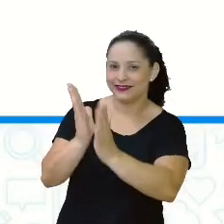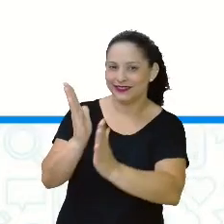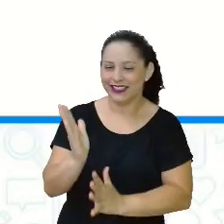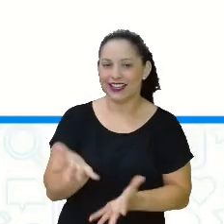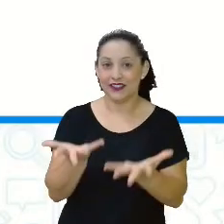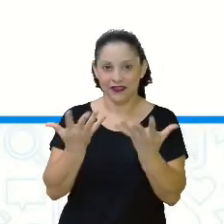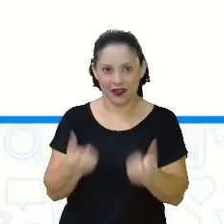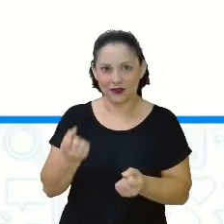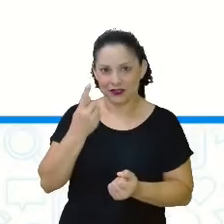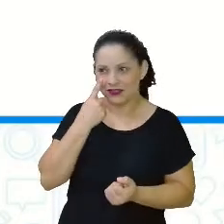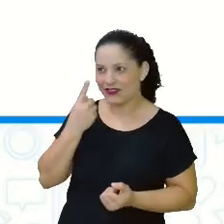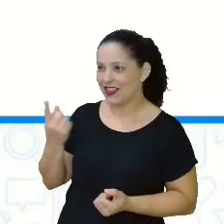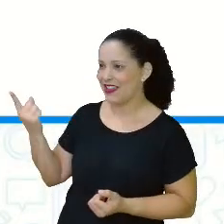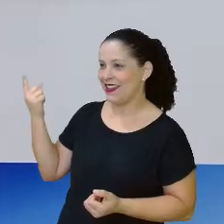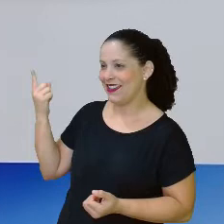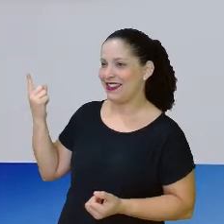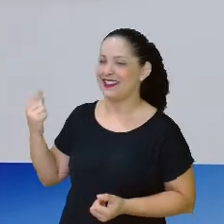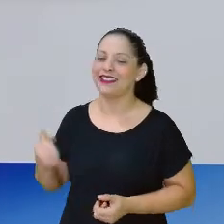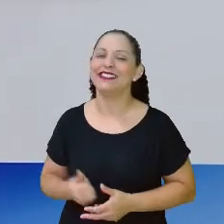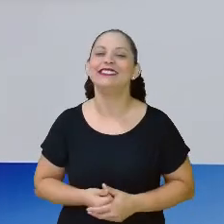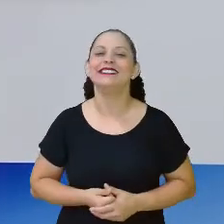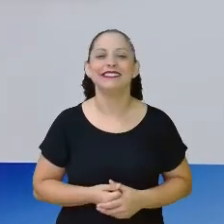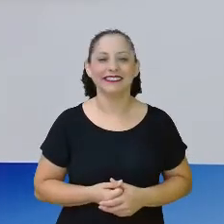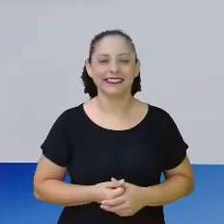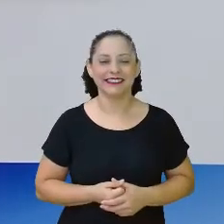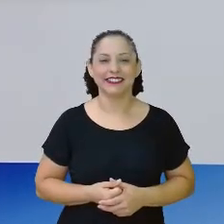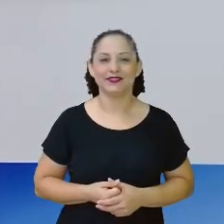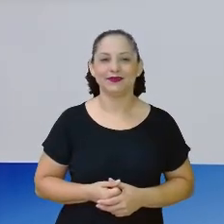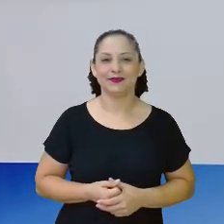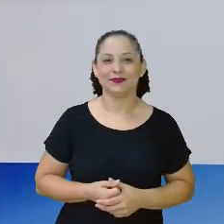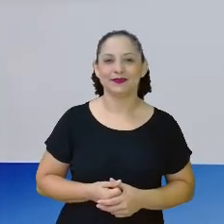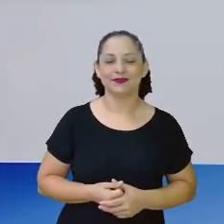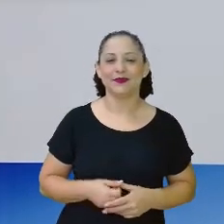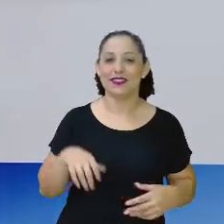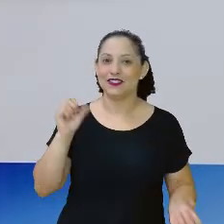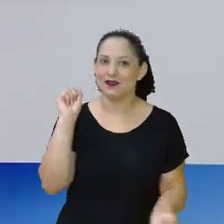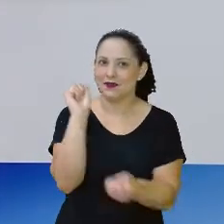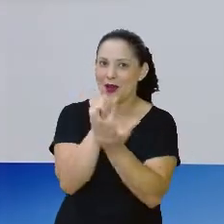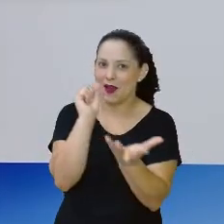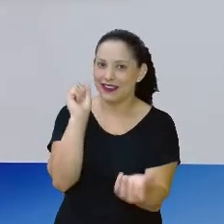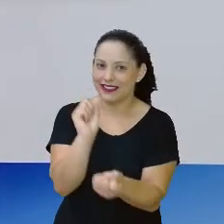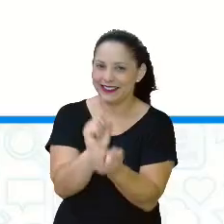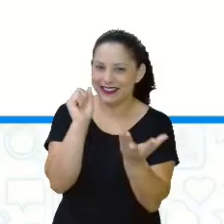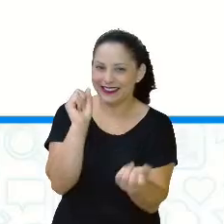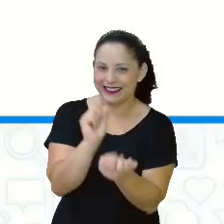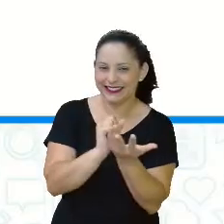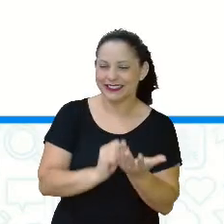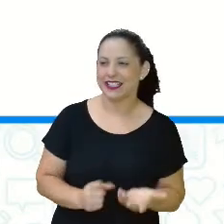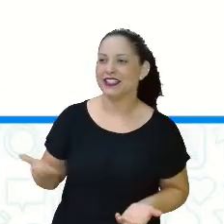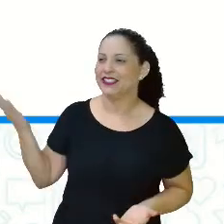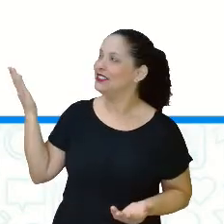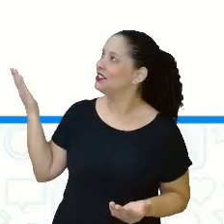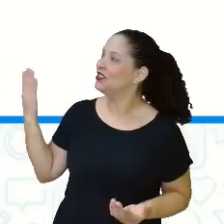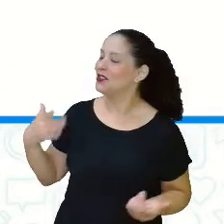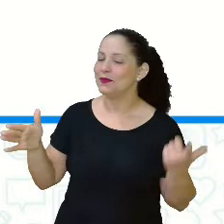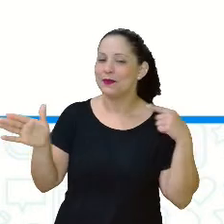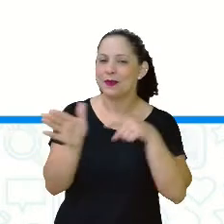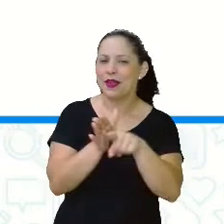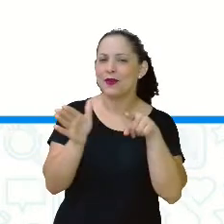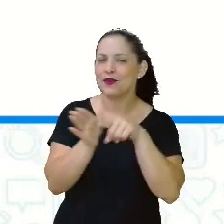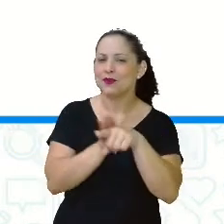vamos aqui, né, que assim também está demais. Olha aí o spoiler. Aí, olha a pergunta. Vamos